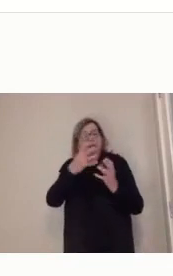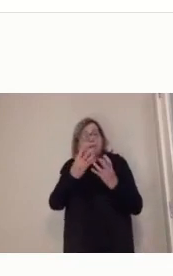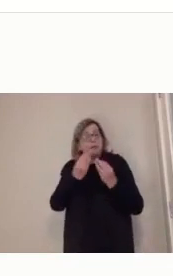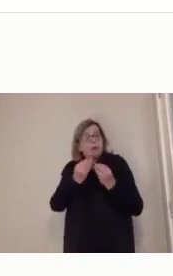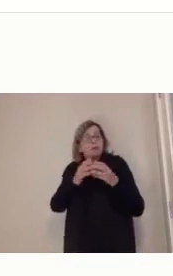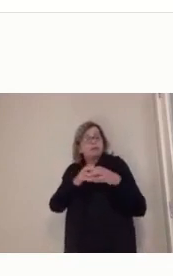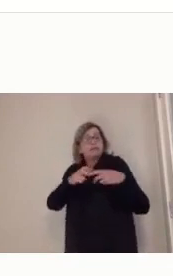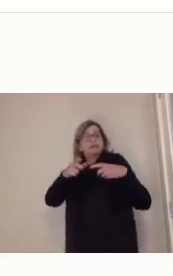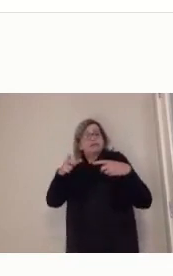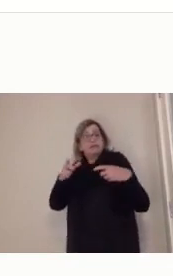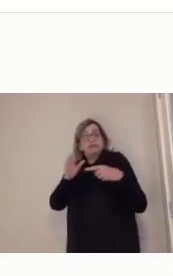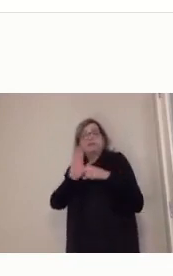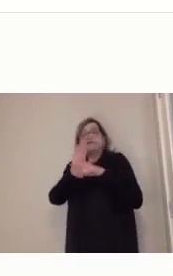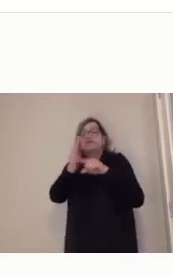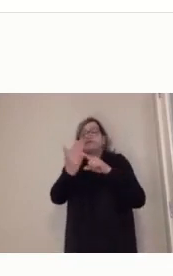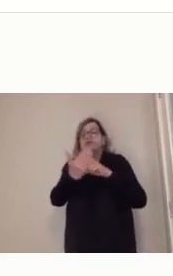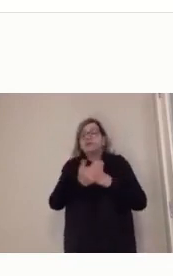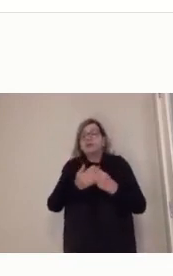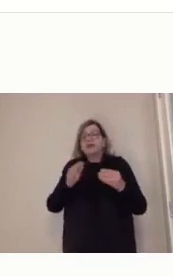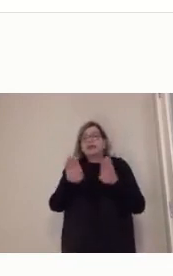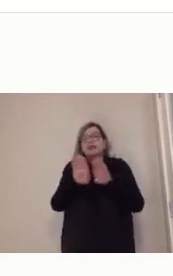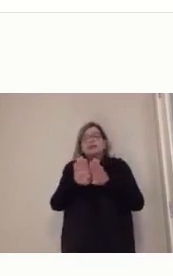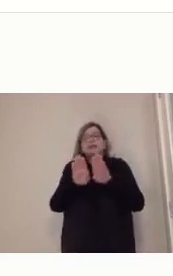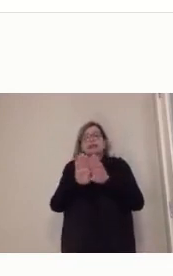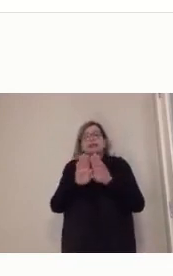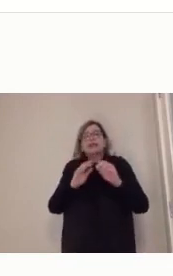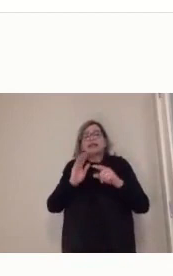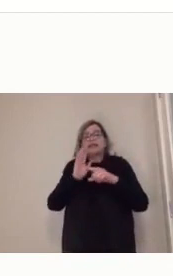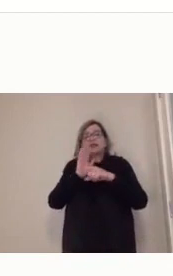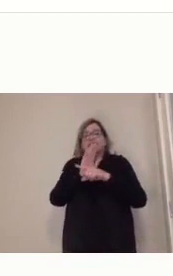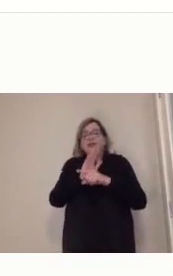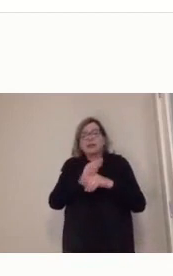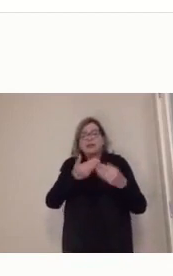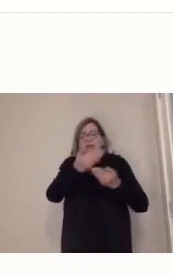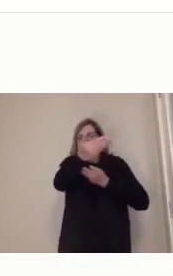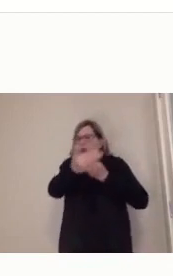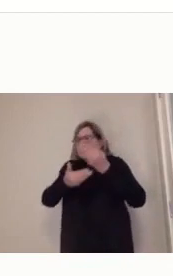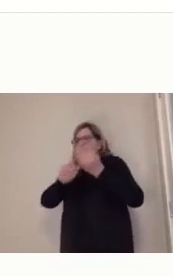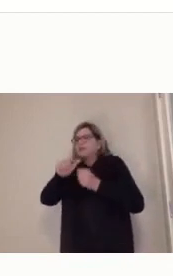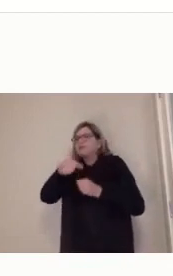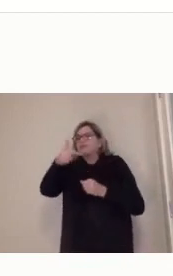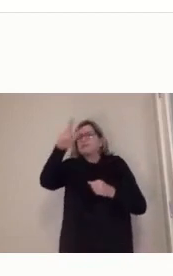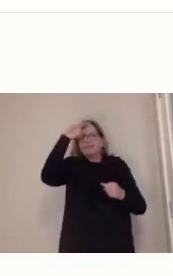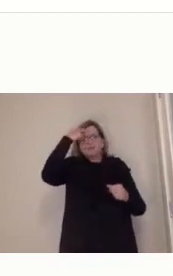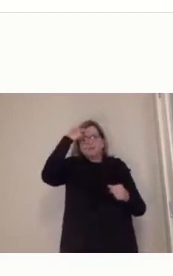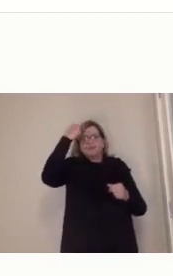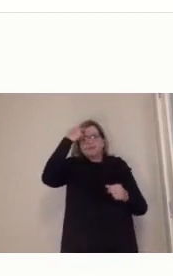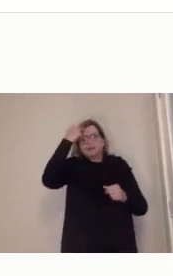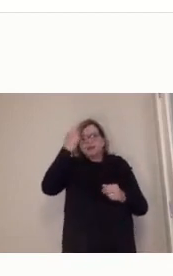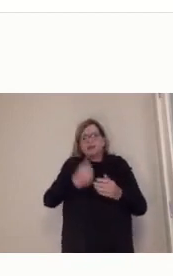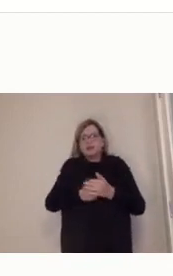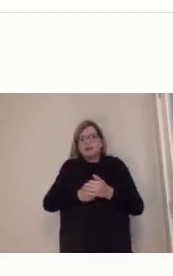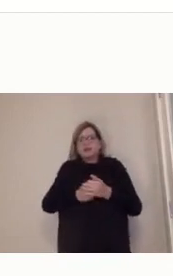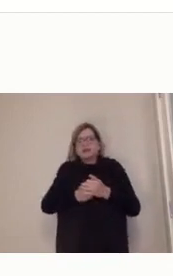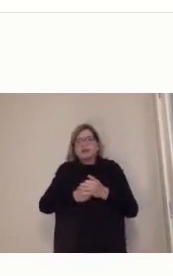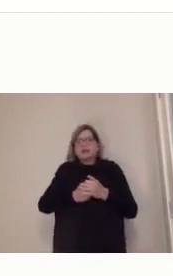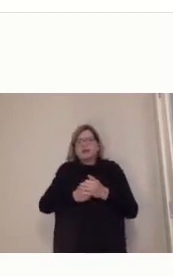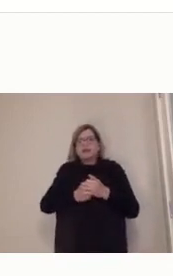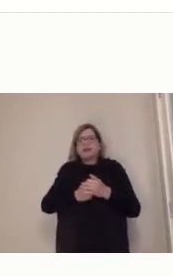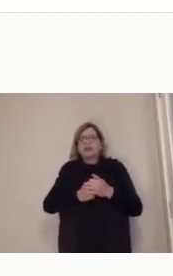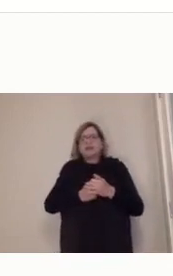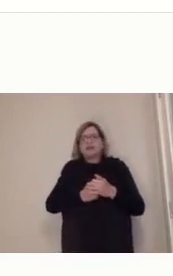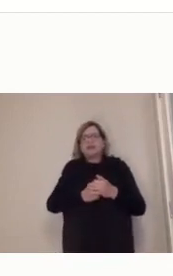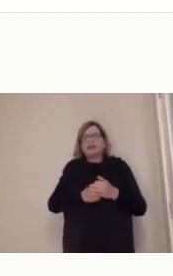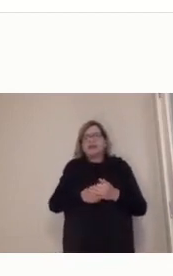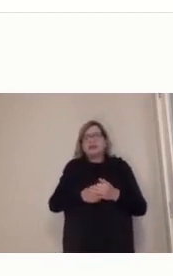Então, a OVS surge também nesse contexto. E aí a gente vive uma geração, né? É de que a gente